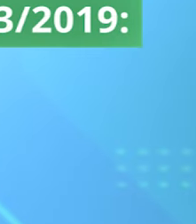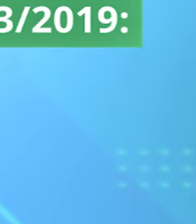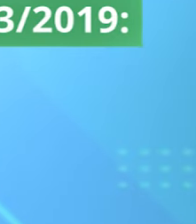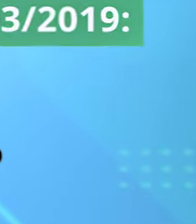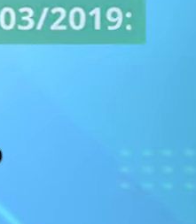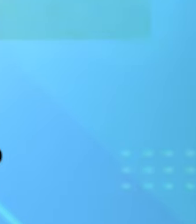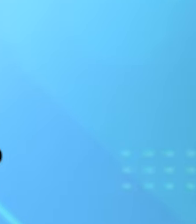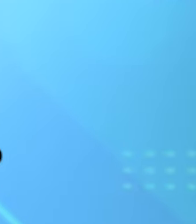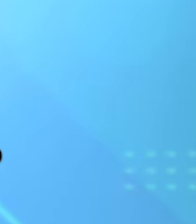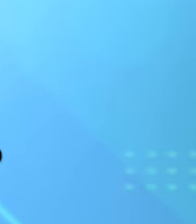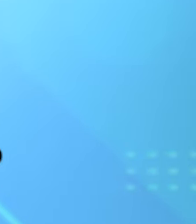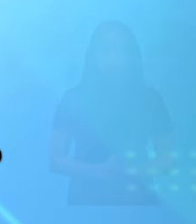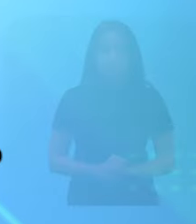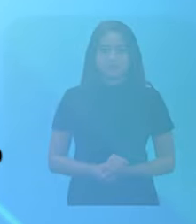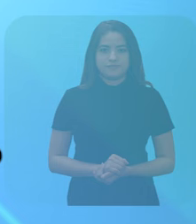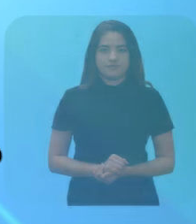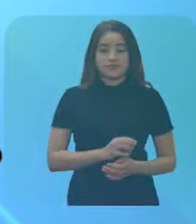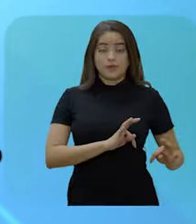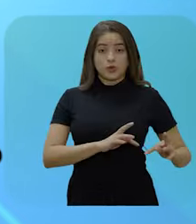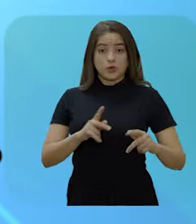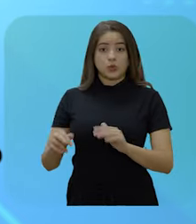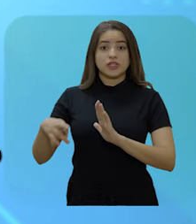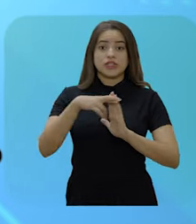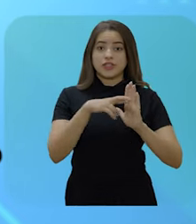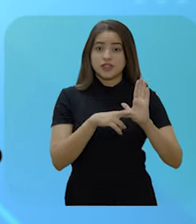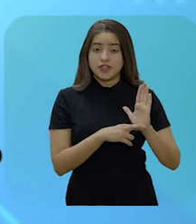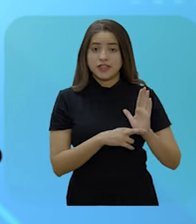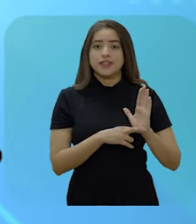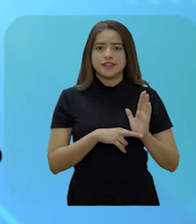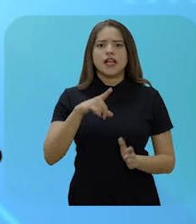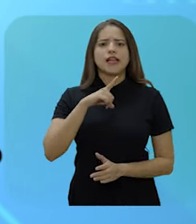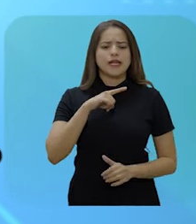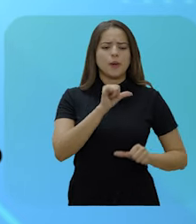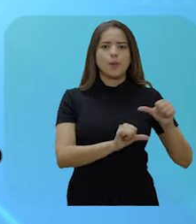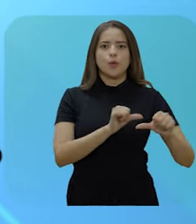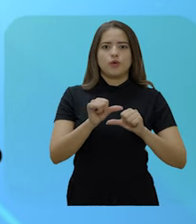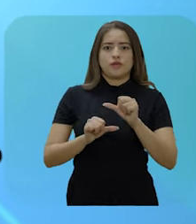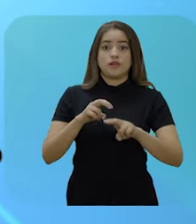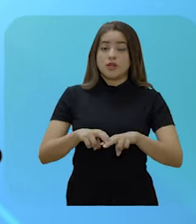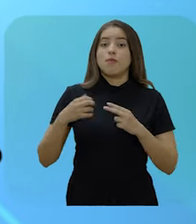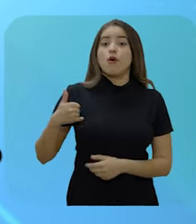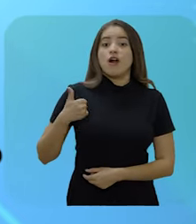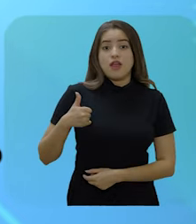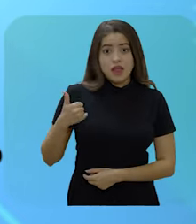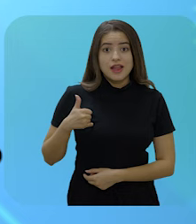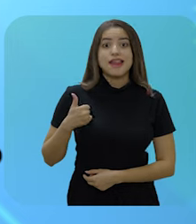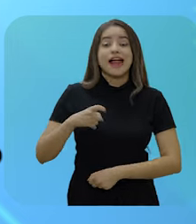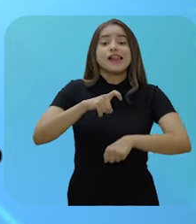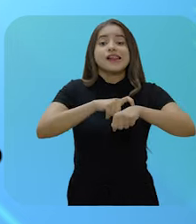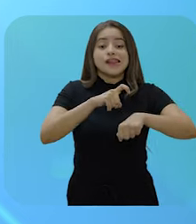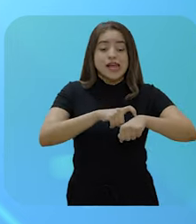2019 Regras geral Artigo 40 e Artigo 10, com redação da Emenda Constitucional 103 de